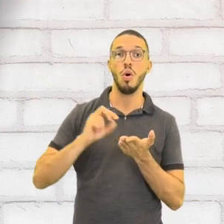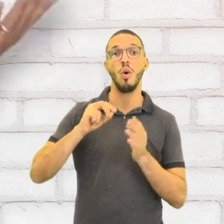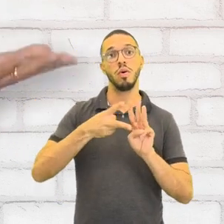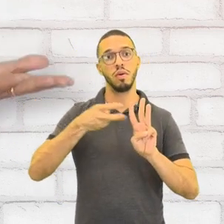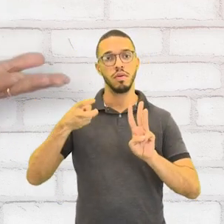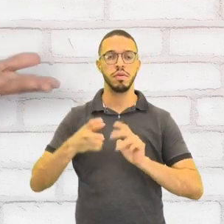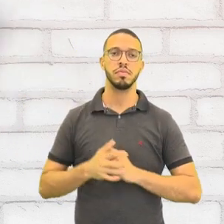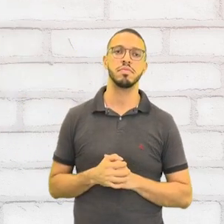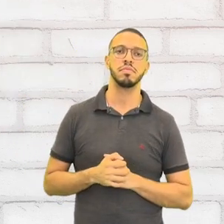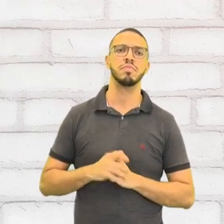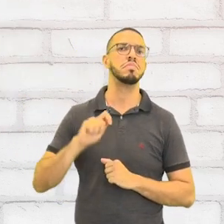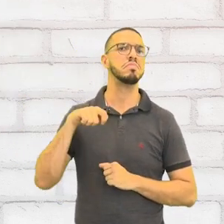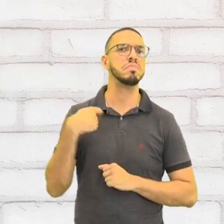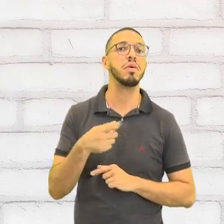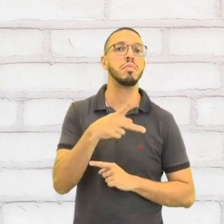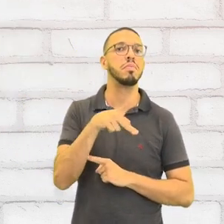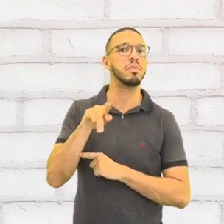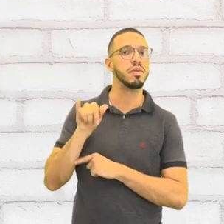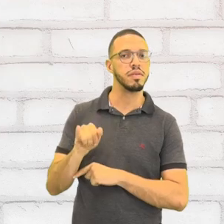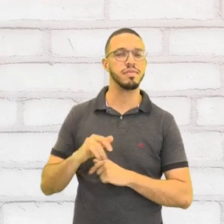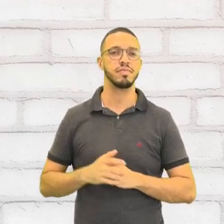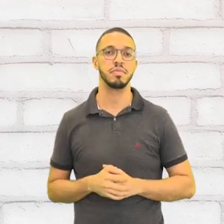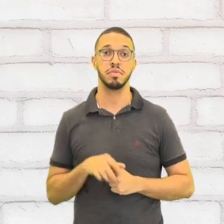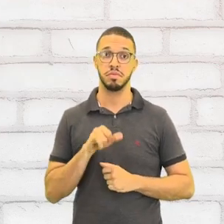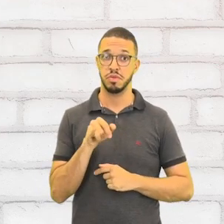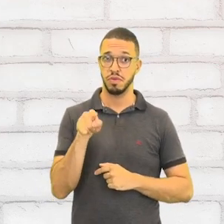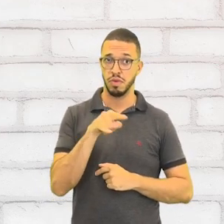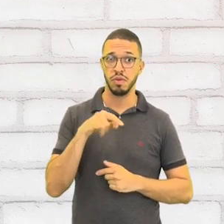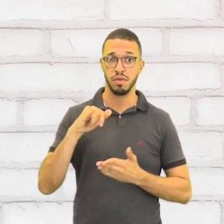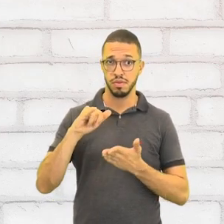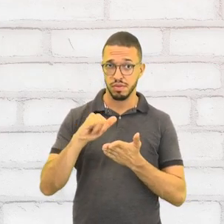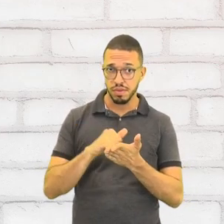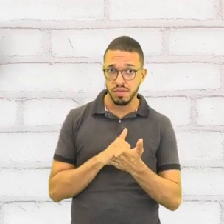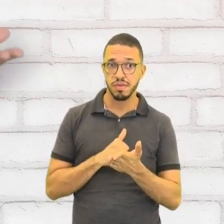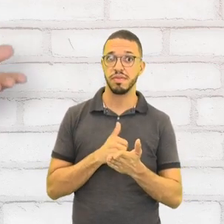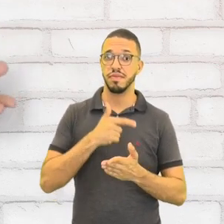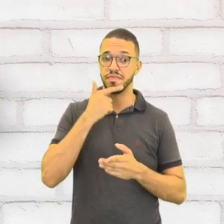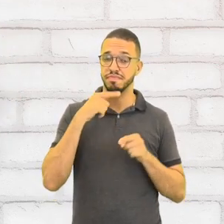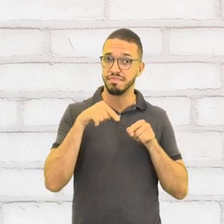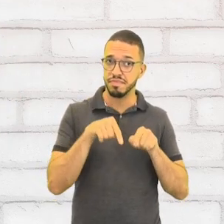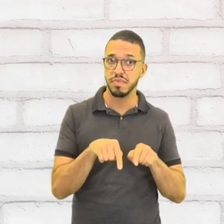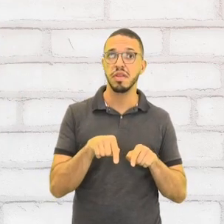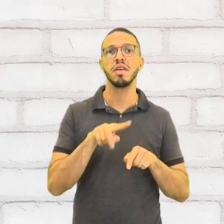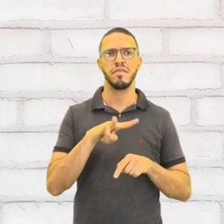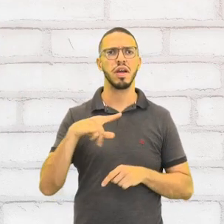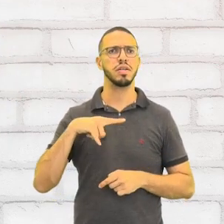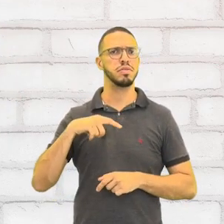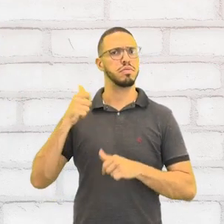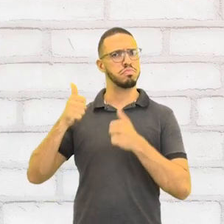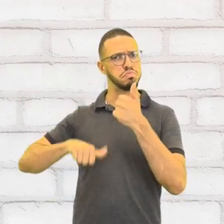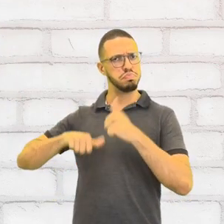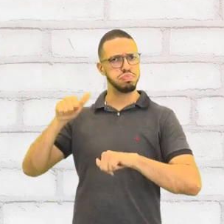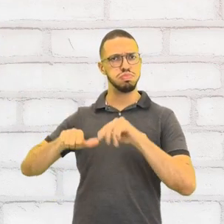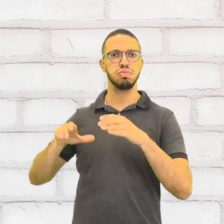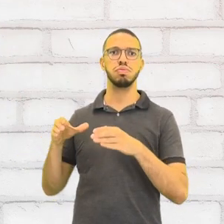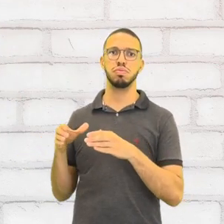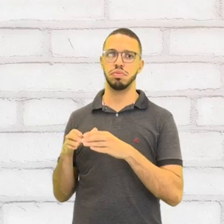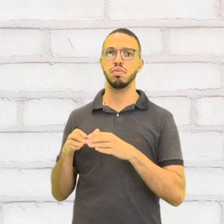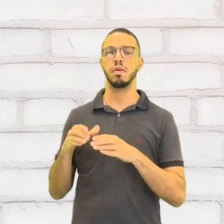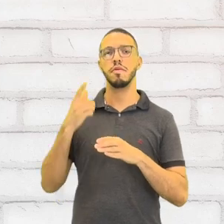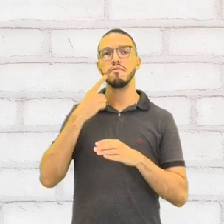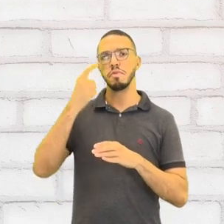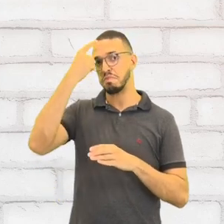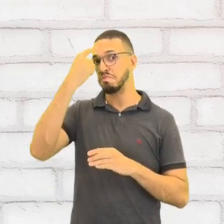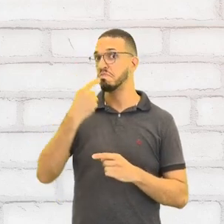pardas e indígenas, chamadas PPI. Se você se inscrever para essas vagas, você passará pela Comissão